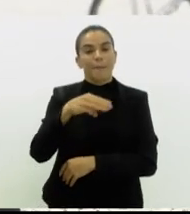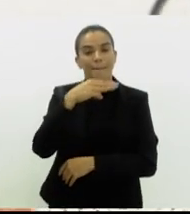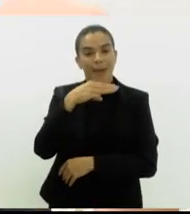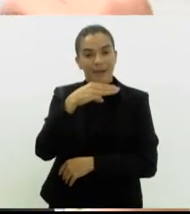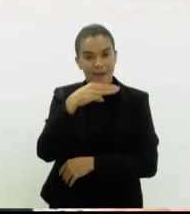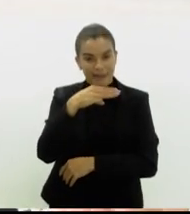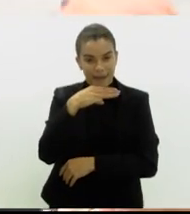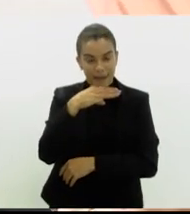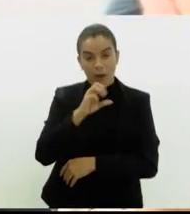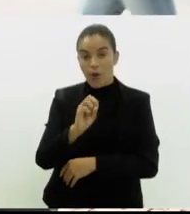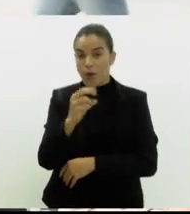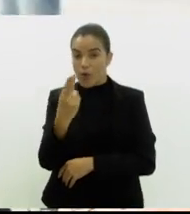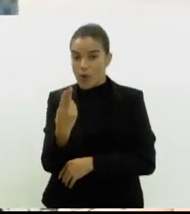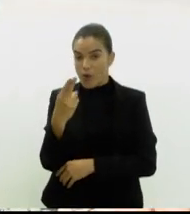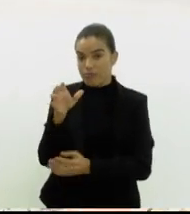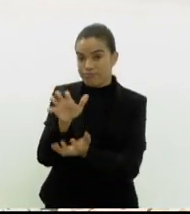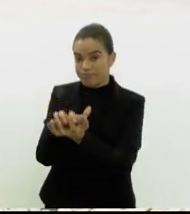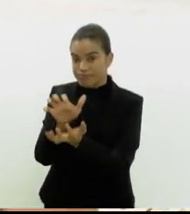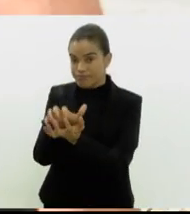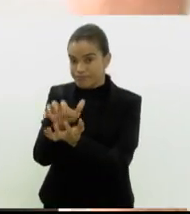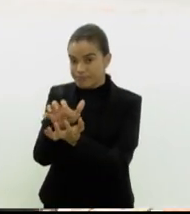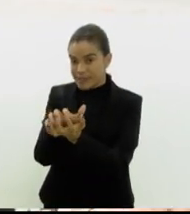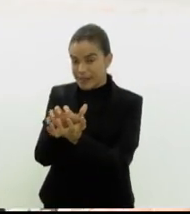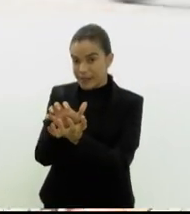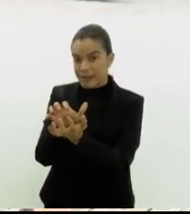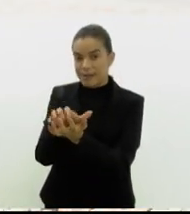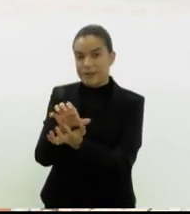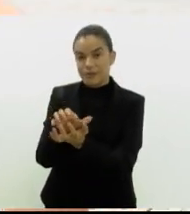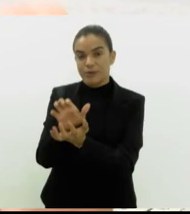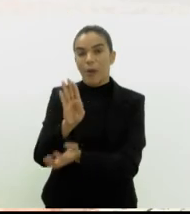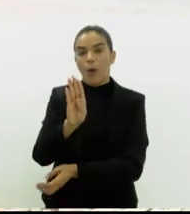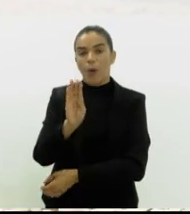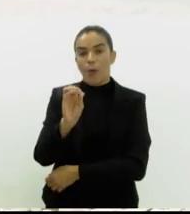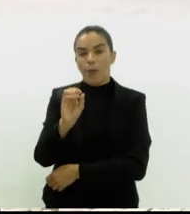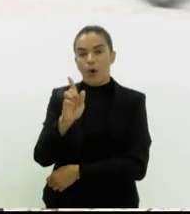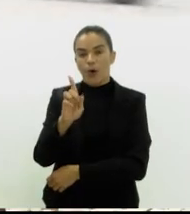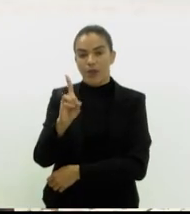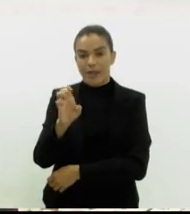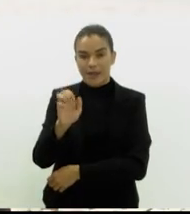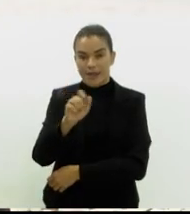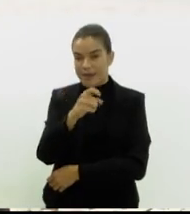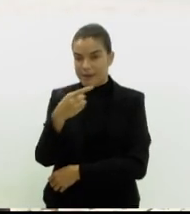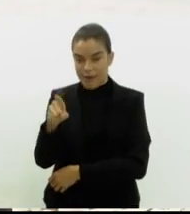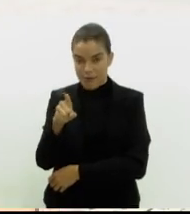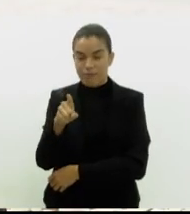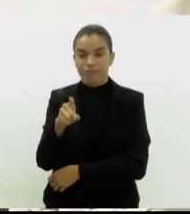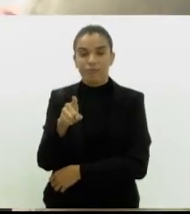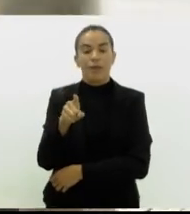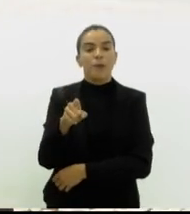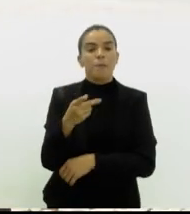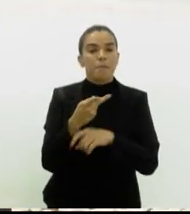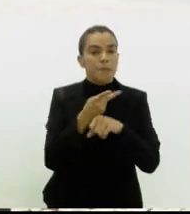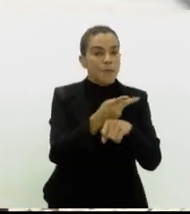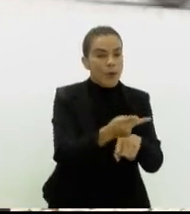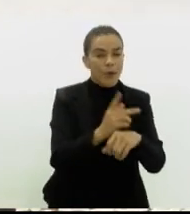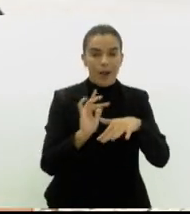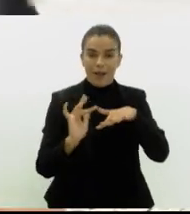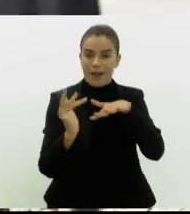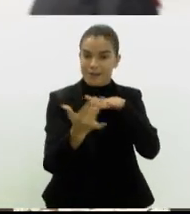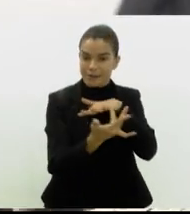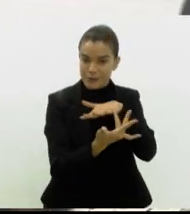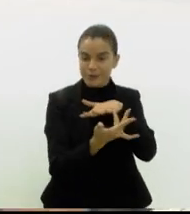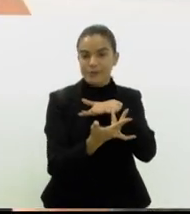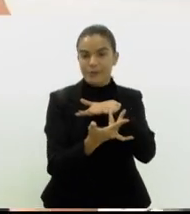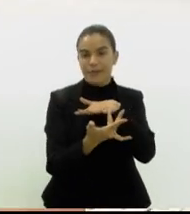Guzmão, ou no Centro de Controle de Zoonoses, que é lá em Santa Cruz, no Largo do Bodegão, e também procurar nas nossas redes sociais,